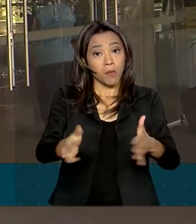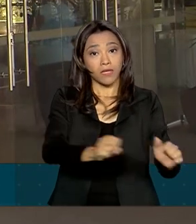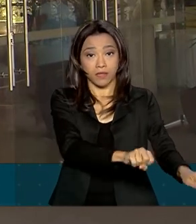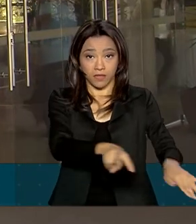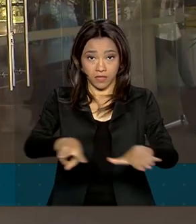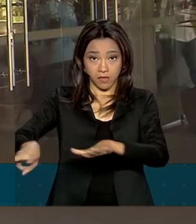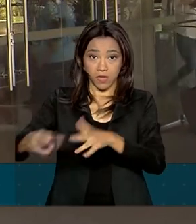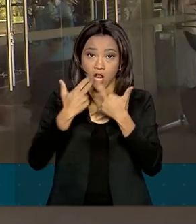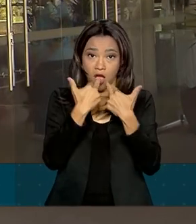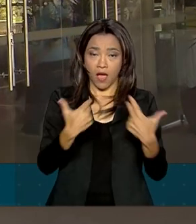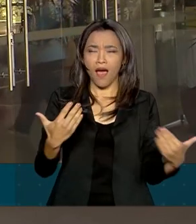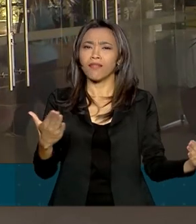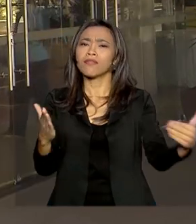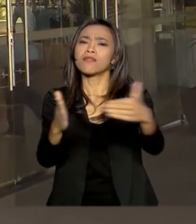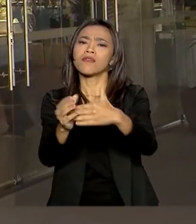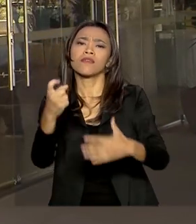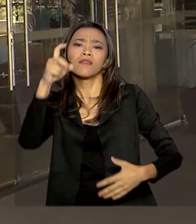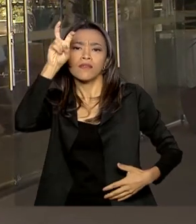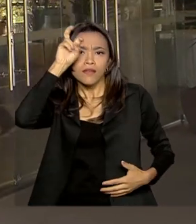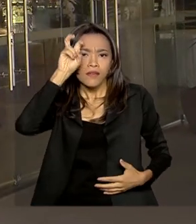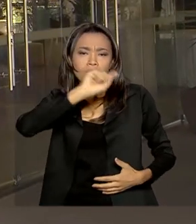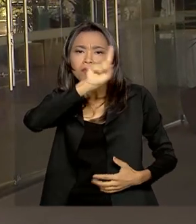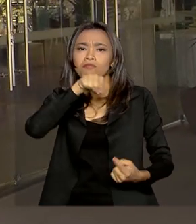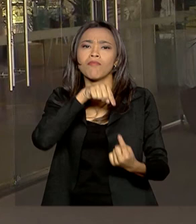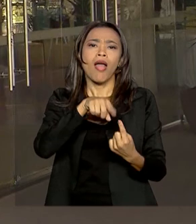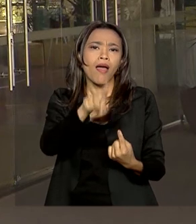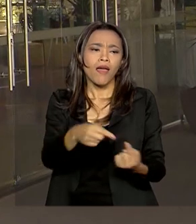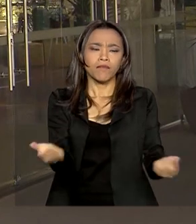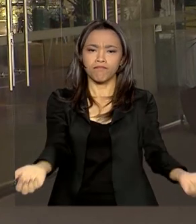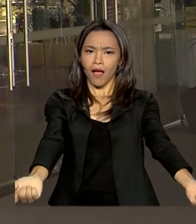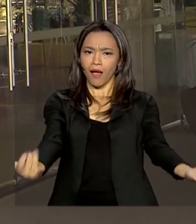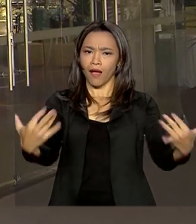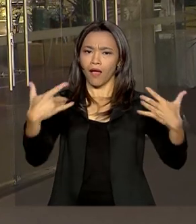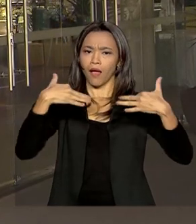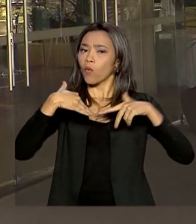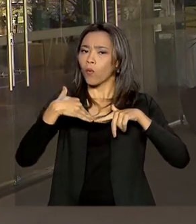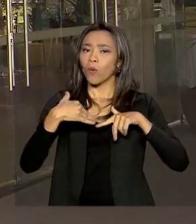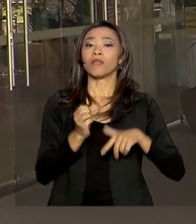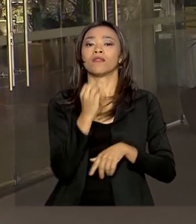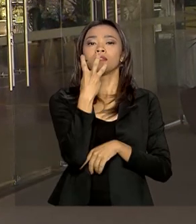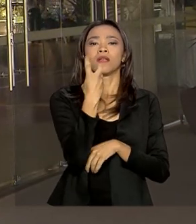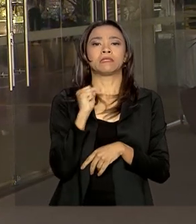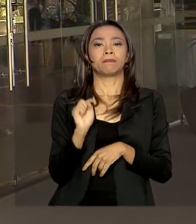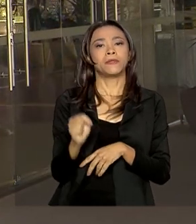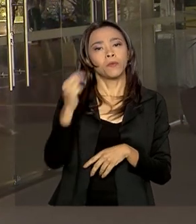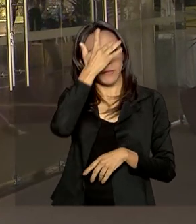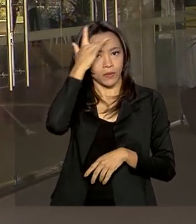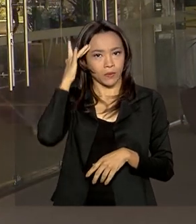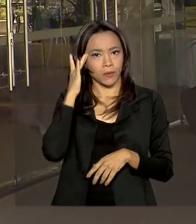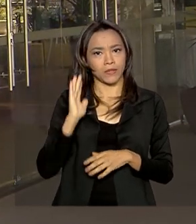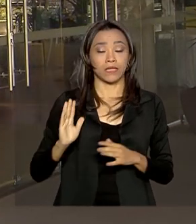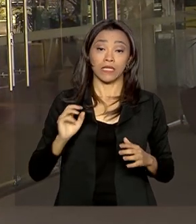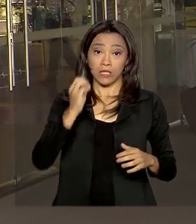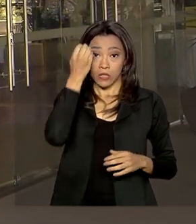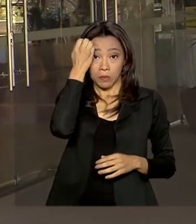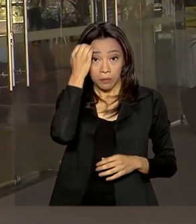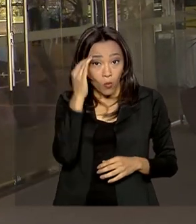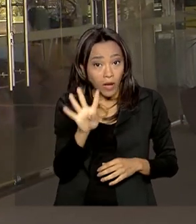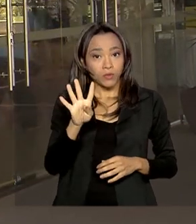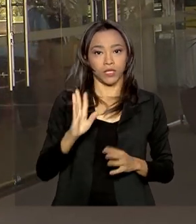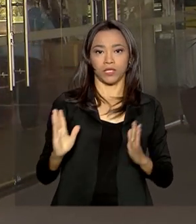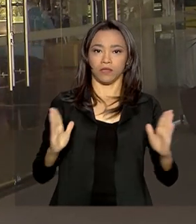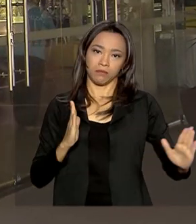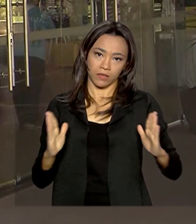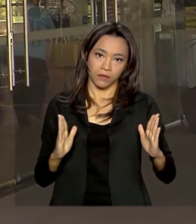próxima quinta-feira. E a expectativa é receber pelo menos 3 mil pessoas por aqui ao longo desses 4 dias.